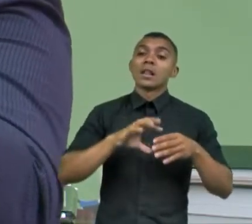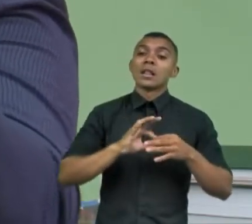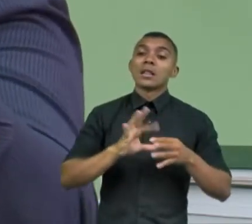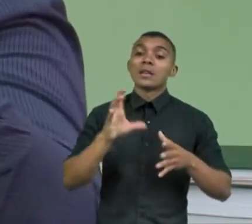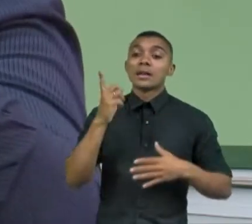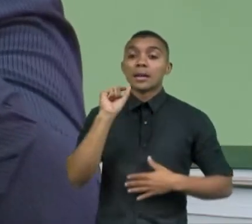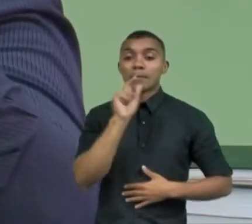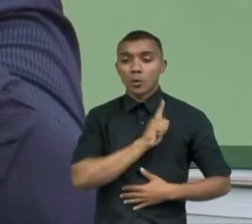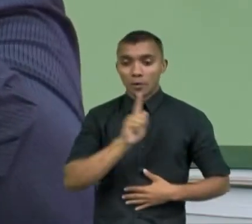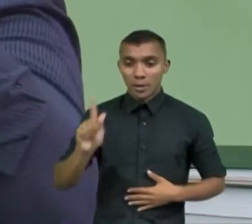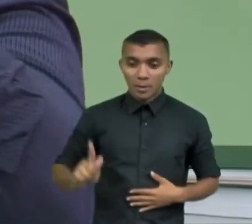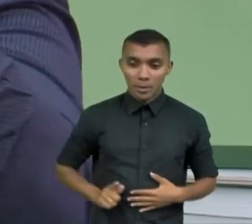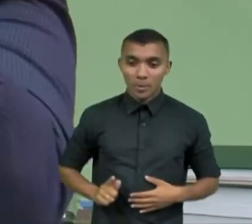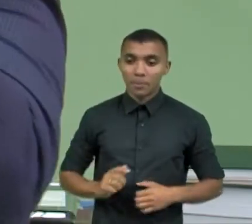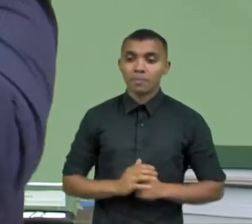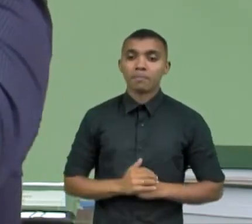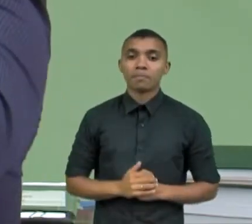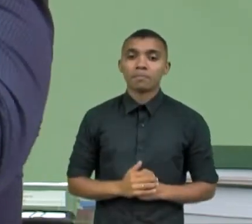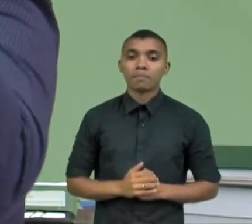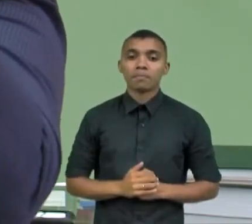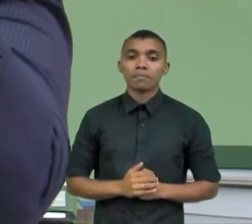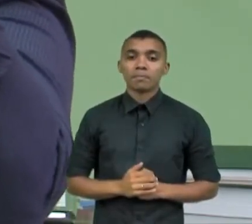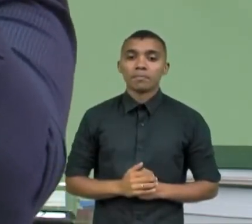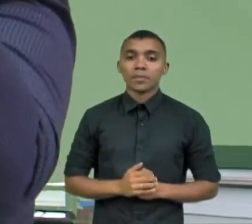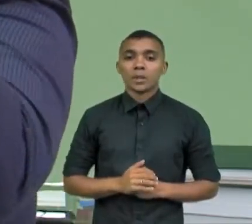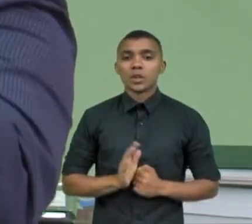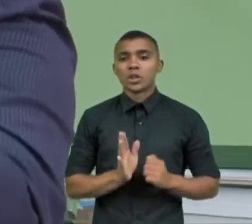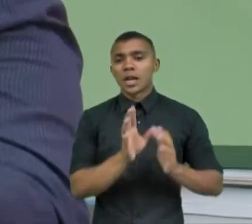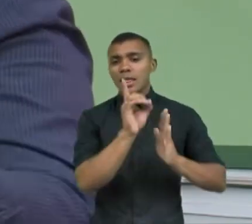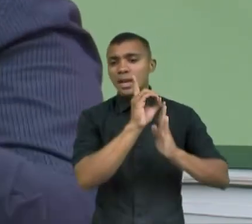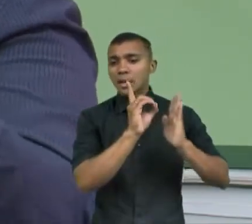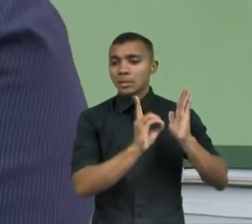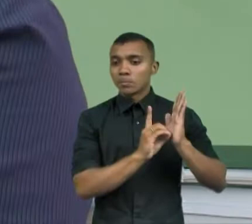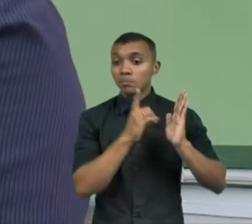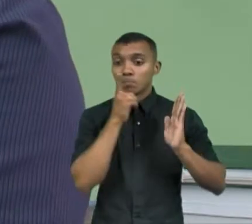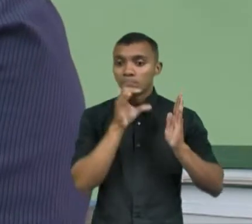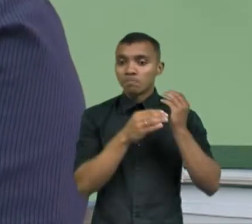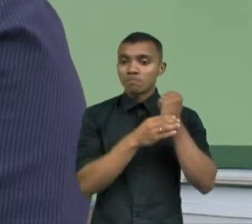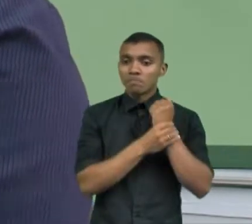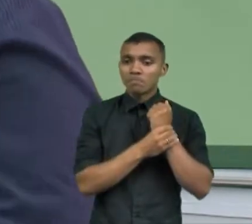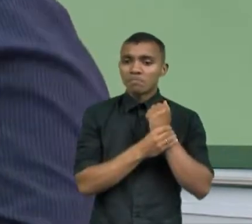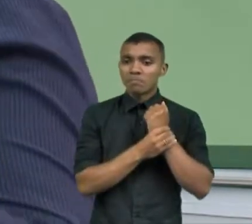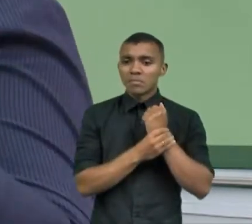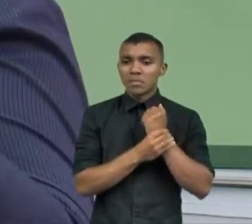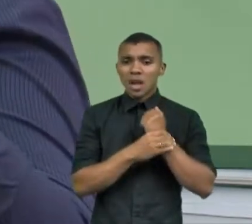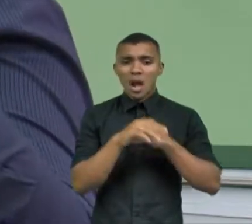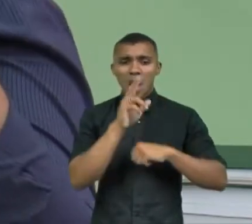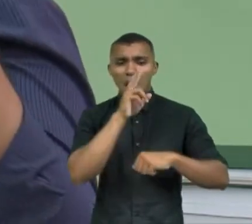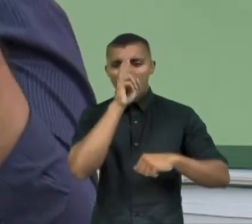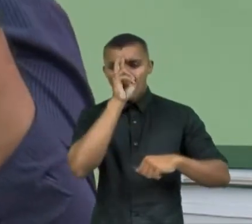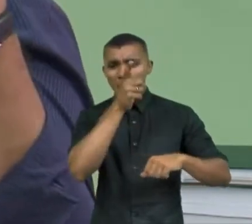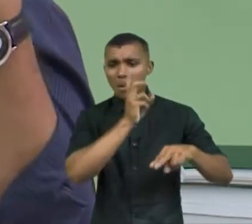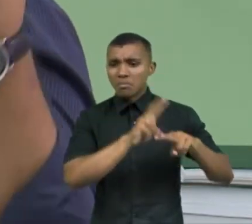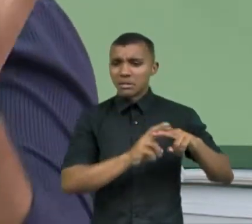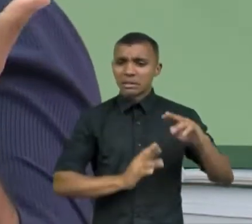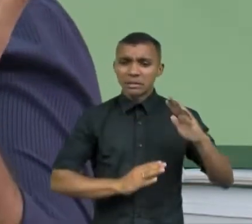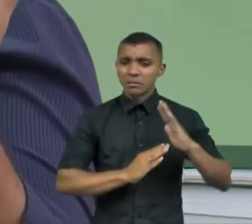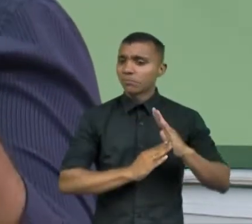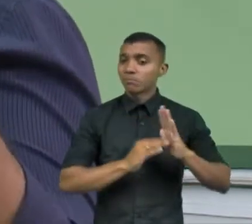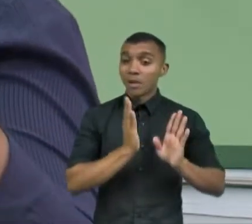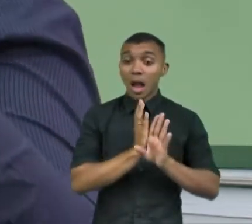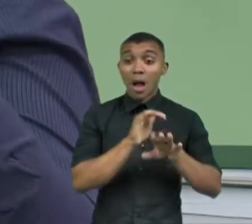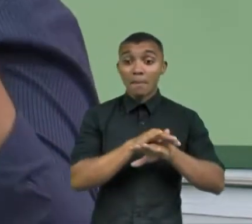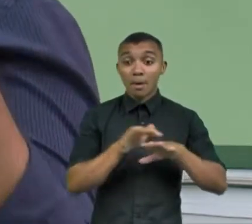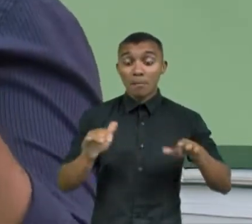1986. Uma série de decretos garantiu o fim da censura. A eleição de Tancredo Neves se deu quase como se fosse uma eleição